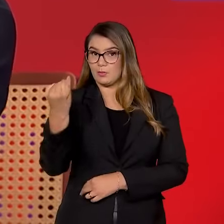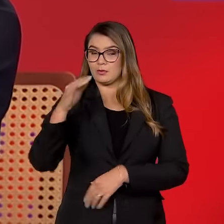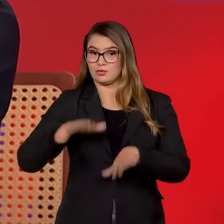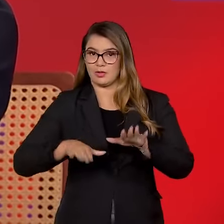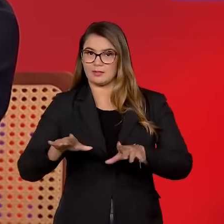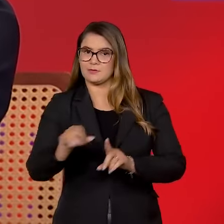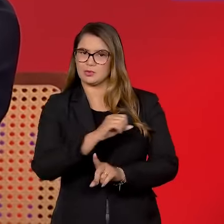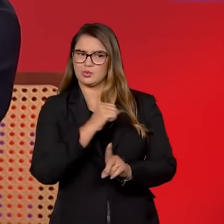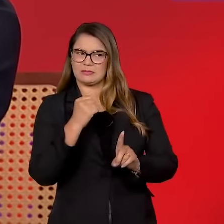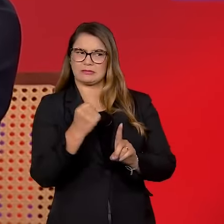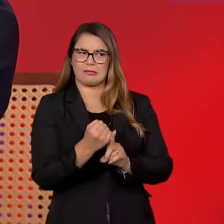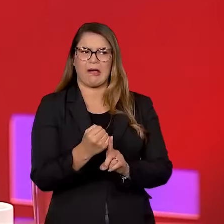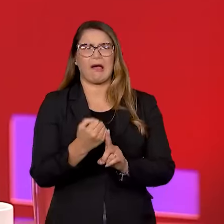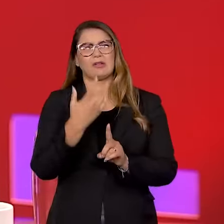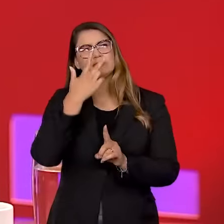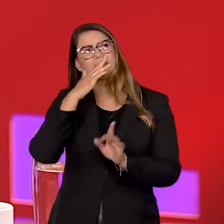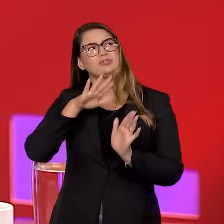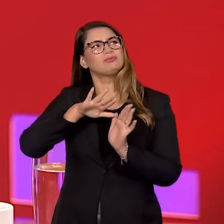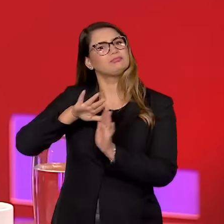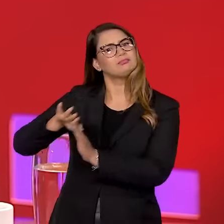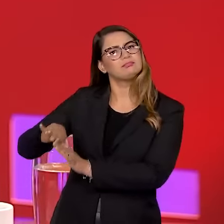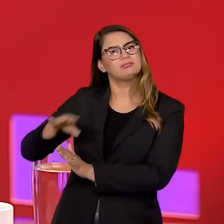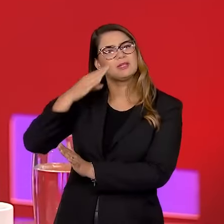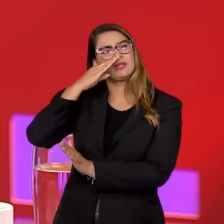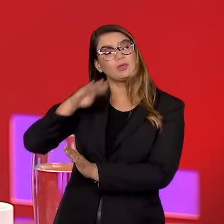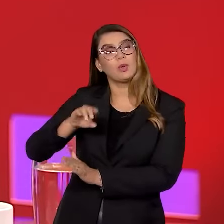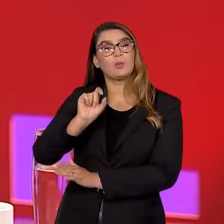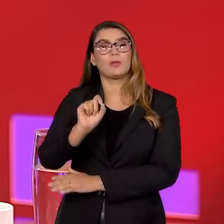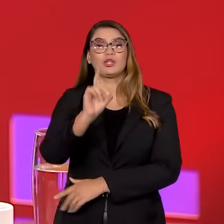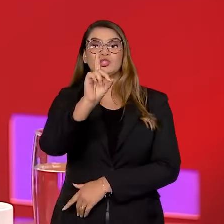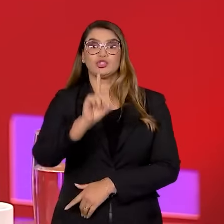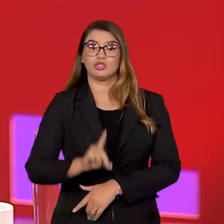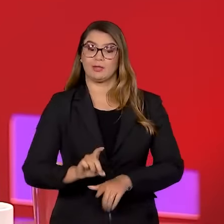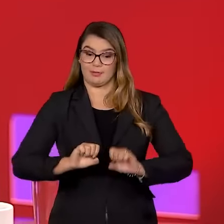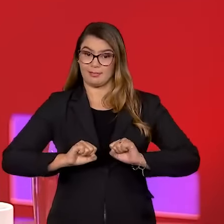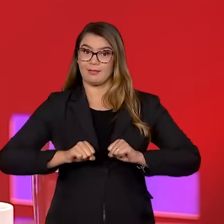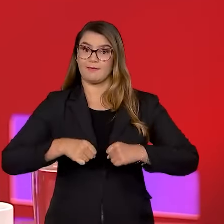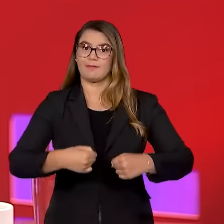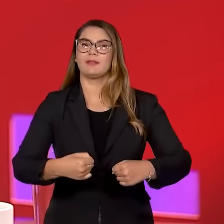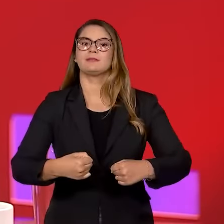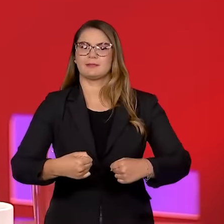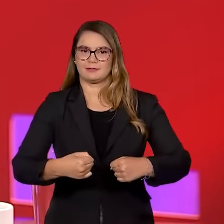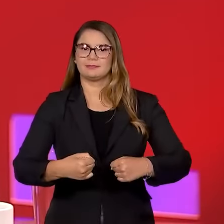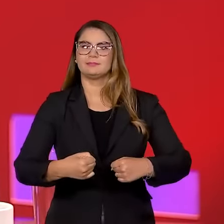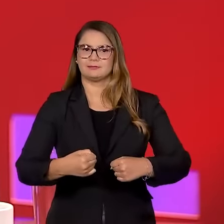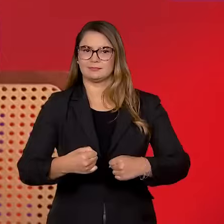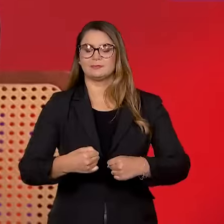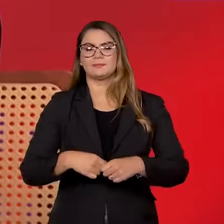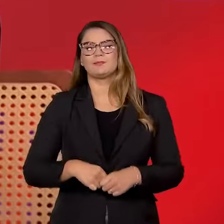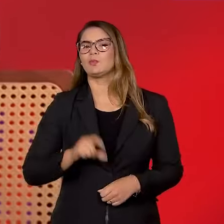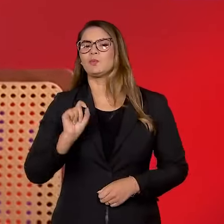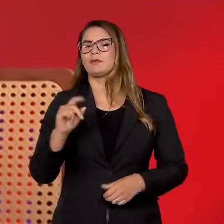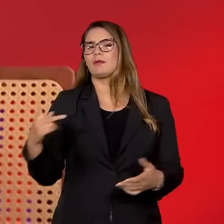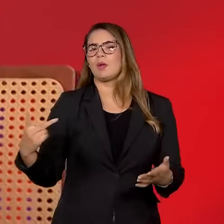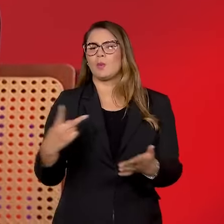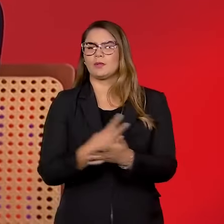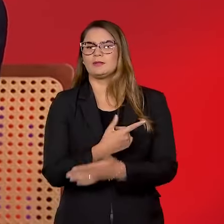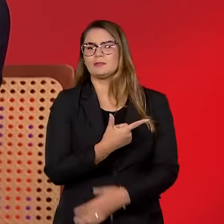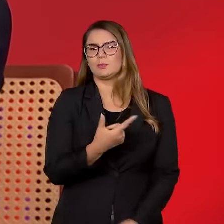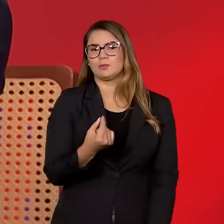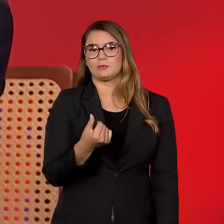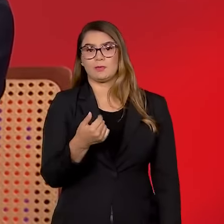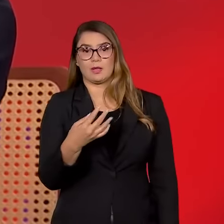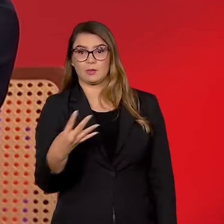muitas vezes, como sociedade, a gente deixa um pouco de lado, deixa passar, que é o direito de defesa, tão vilipendiado nos últimos tempos. O que aconteceu ali em